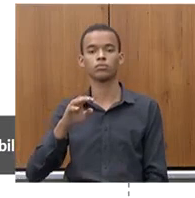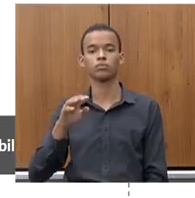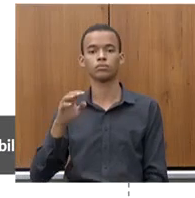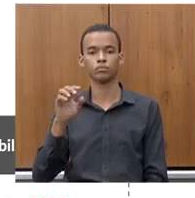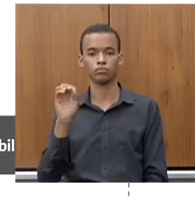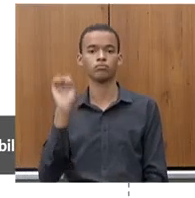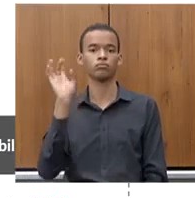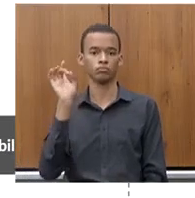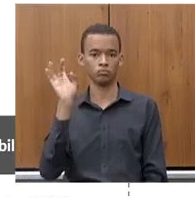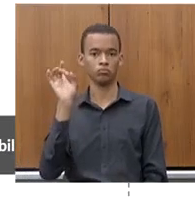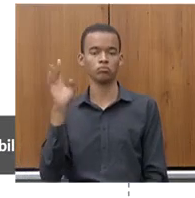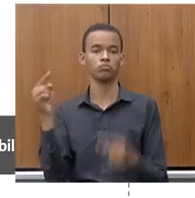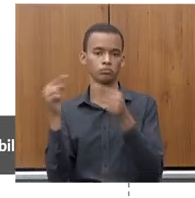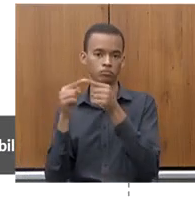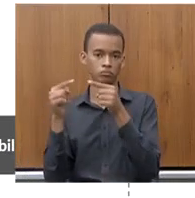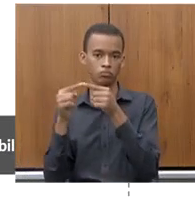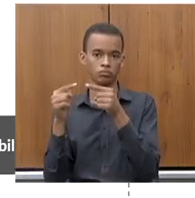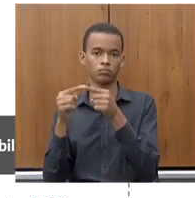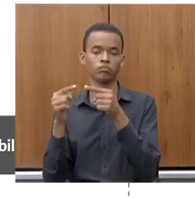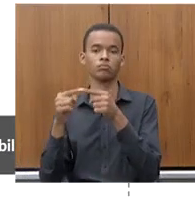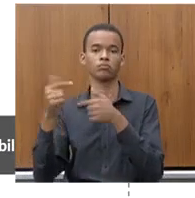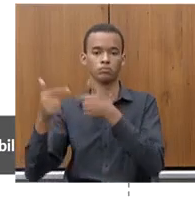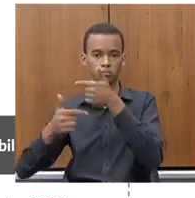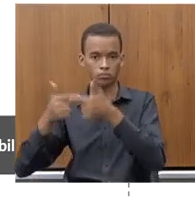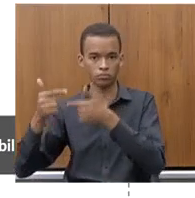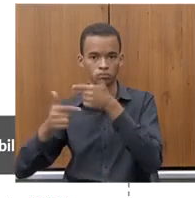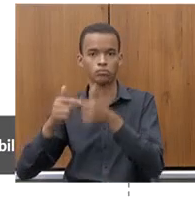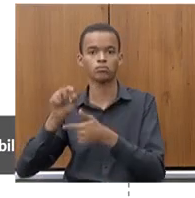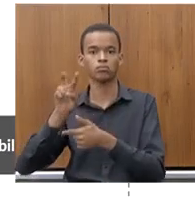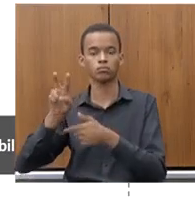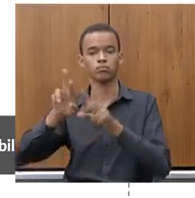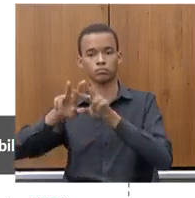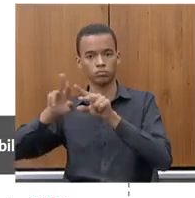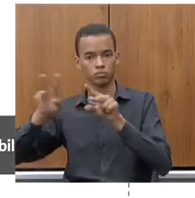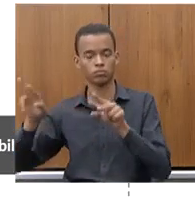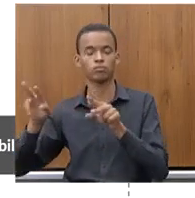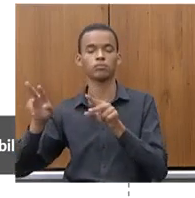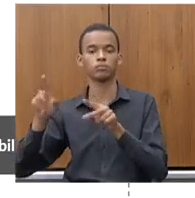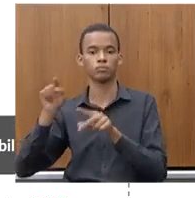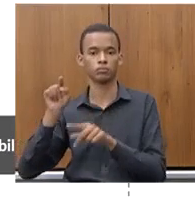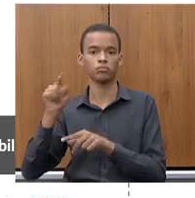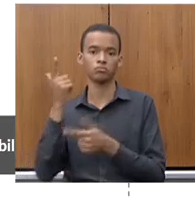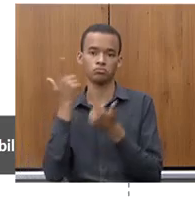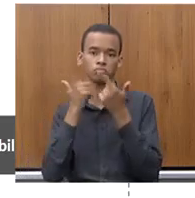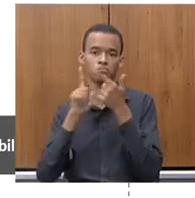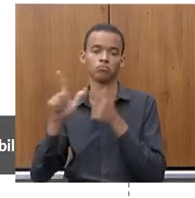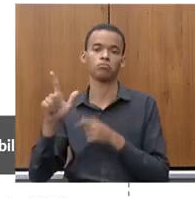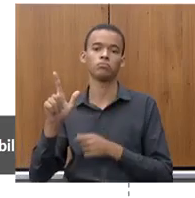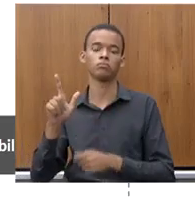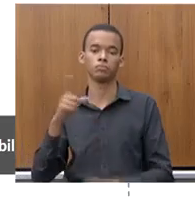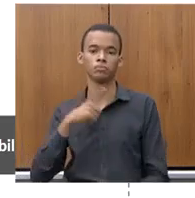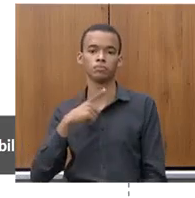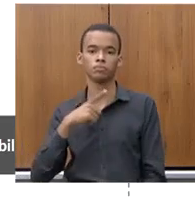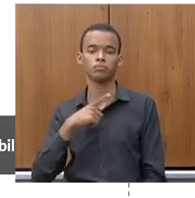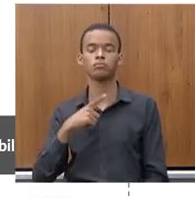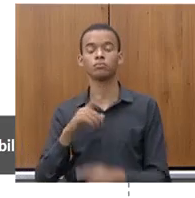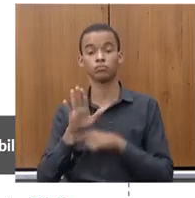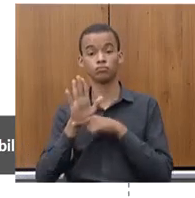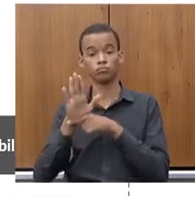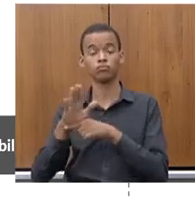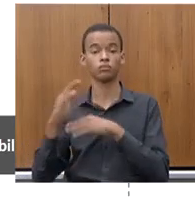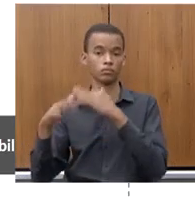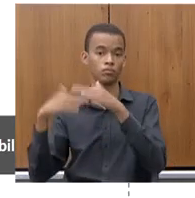importante para esse reconhecimento, mercado vê as asências de rating, isso tudo ajuda a melhorar